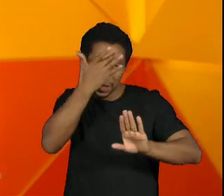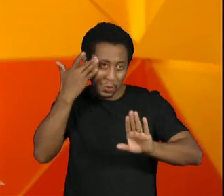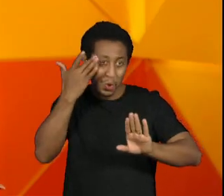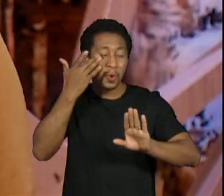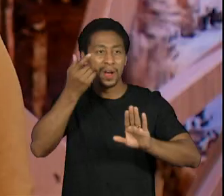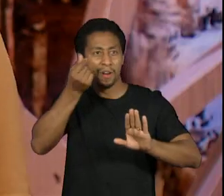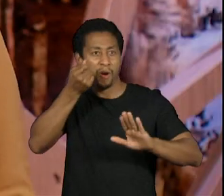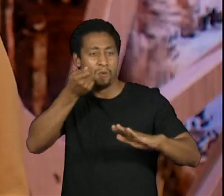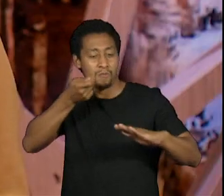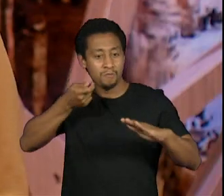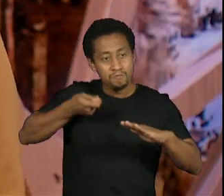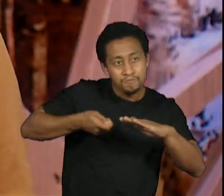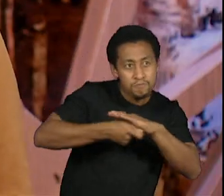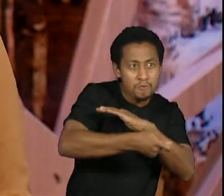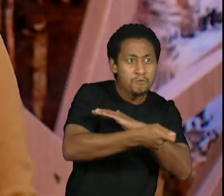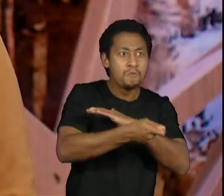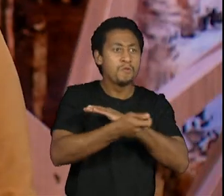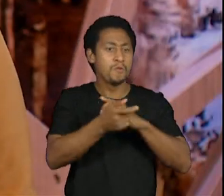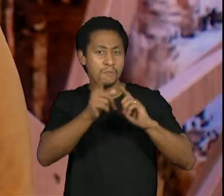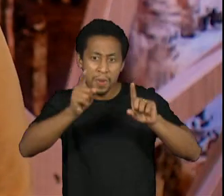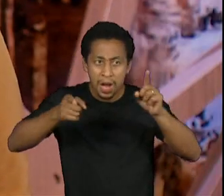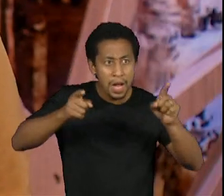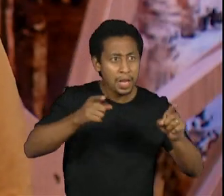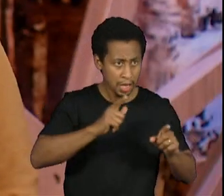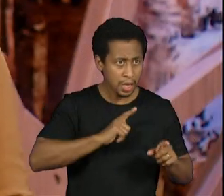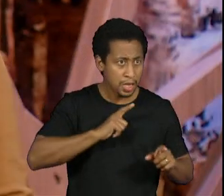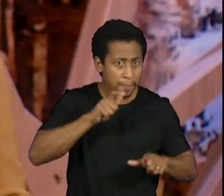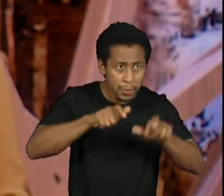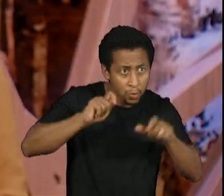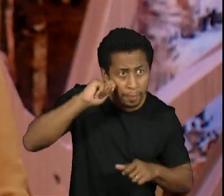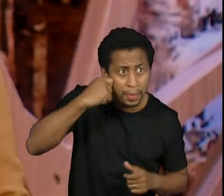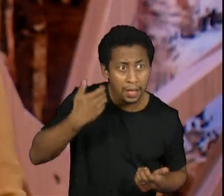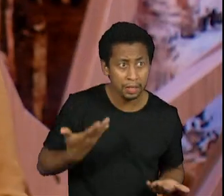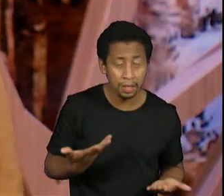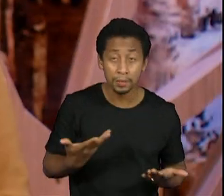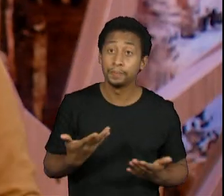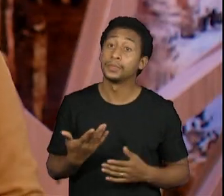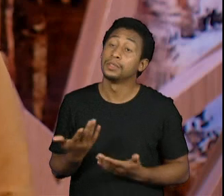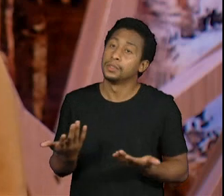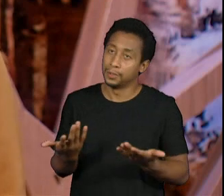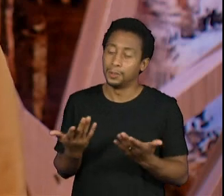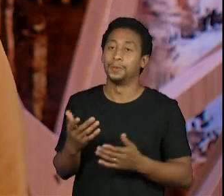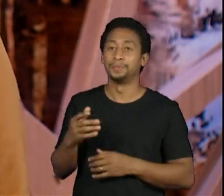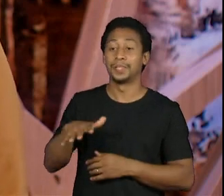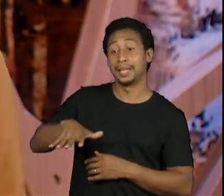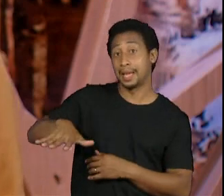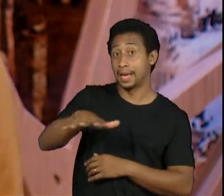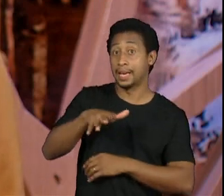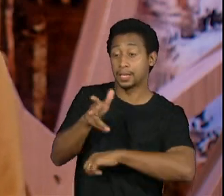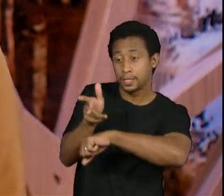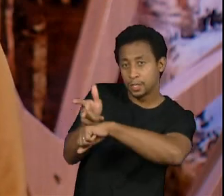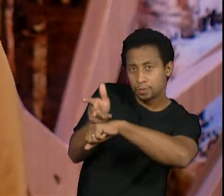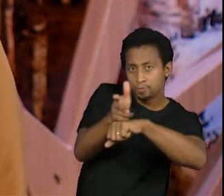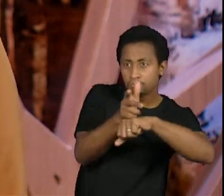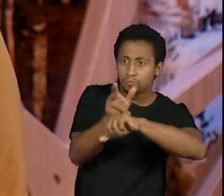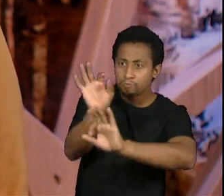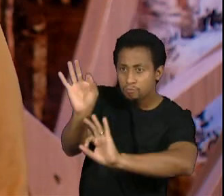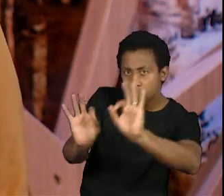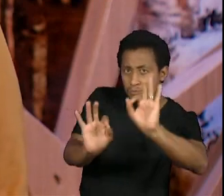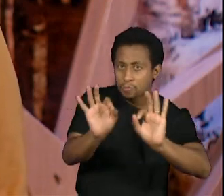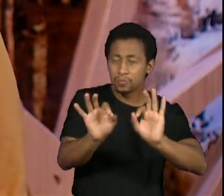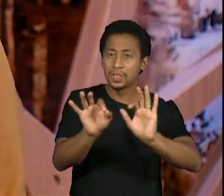investir, né? Sem dúvida, Cris. Hoje em dia, o audiovisual brasileiro tem mais ou menos 1,5% de pessoas negras fazendo ele.